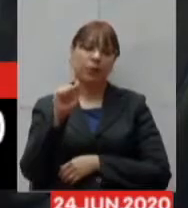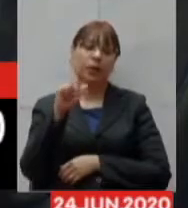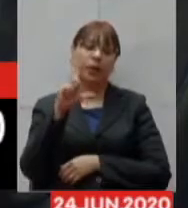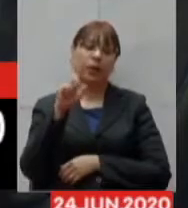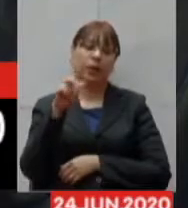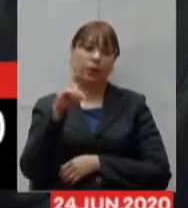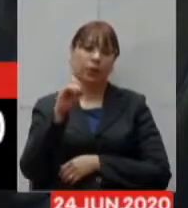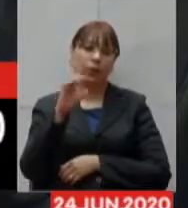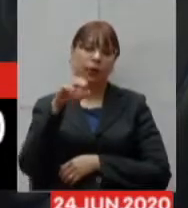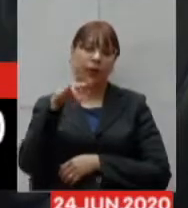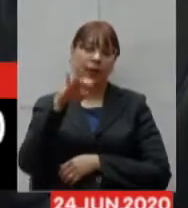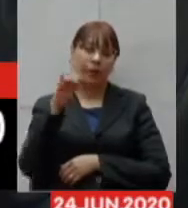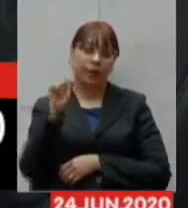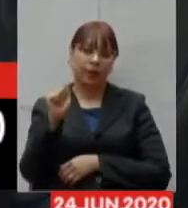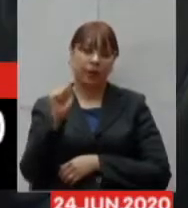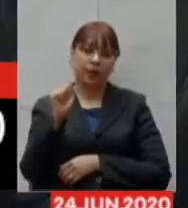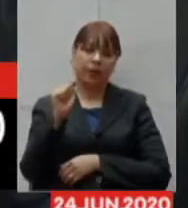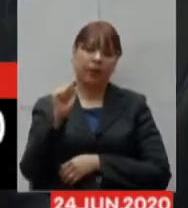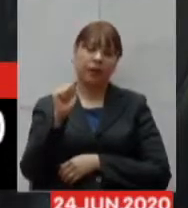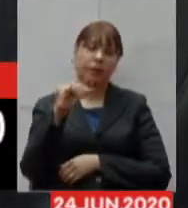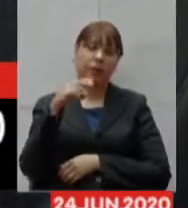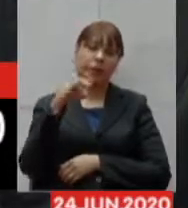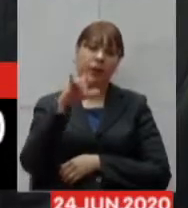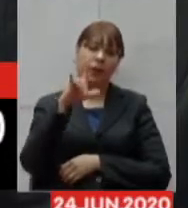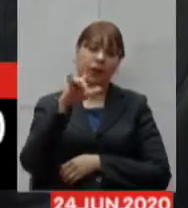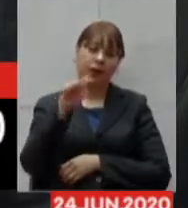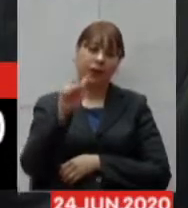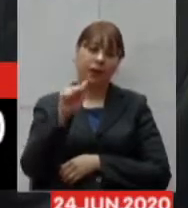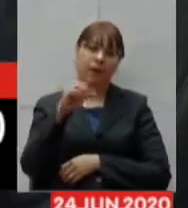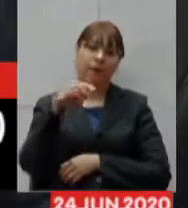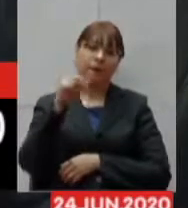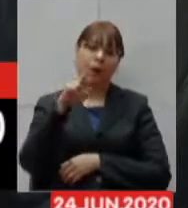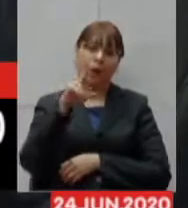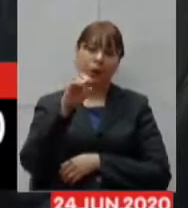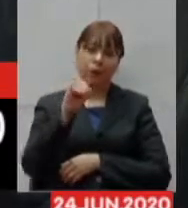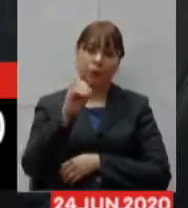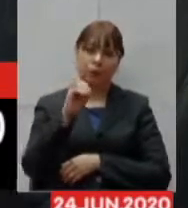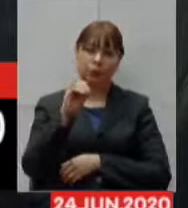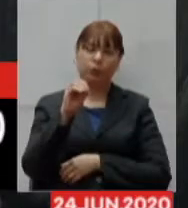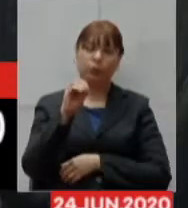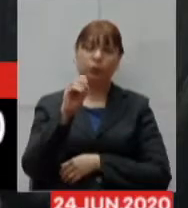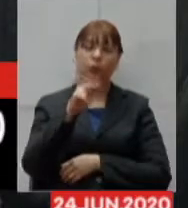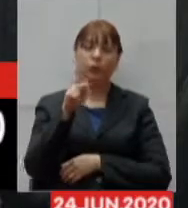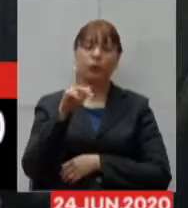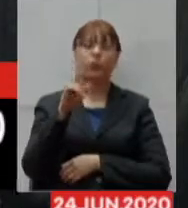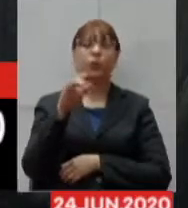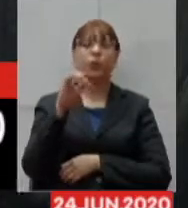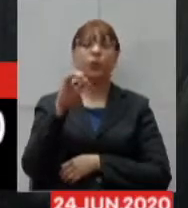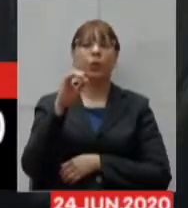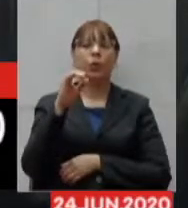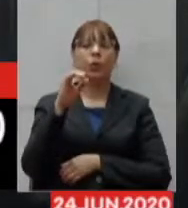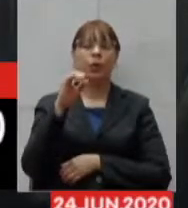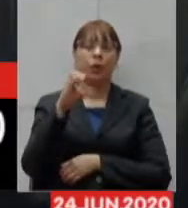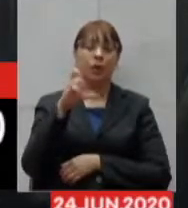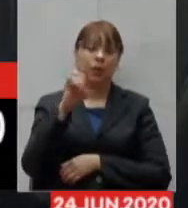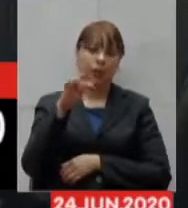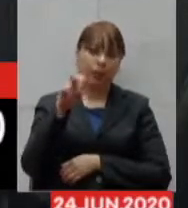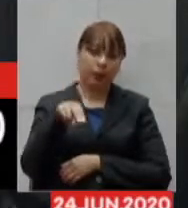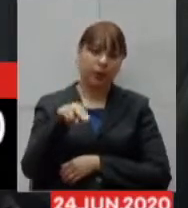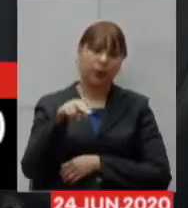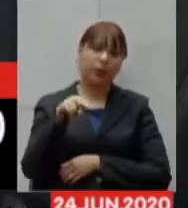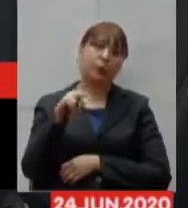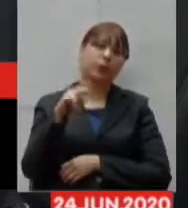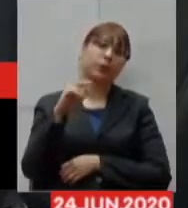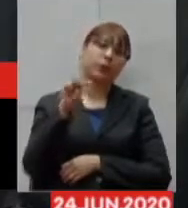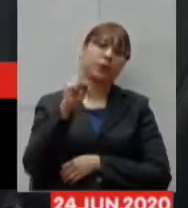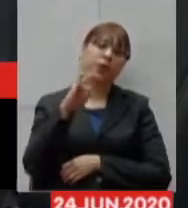Leninha, Marília Campos, Mauro Tramonte, Professor Cleito, Professor Wendel Mesquita, Savio Souza Cruz,